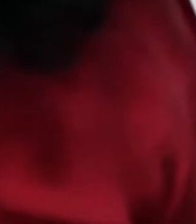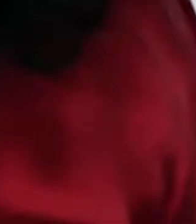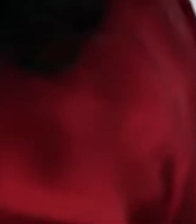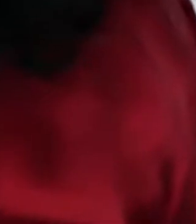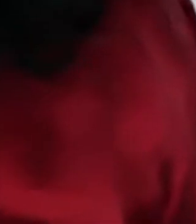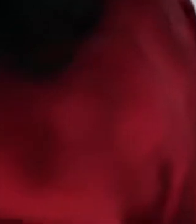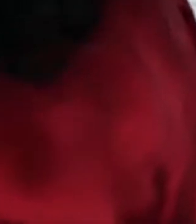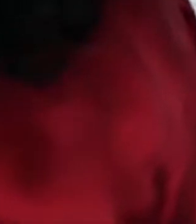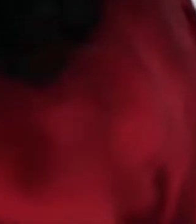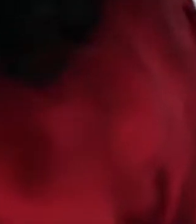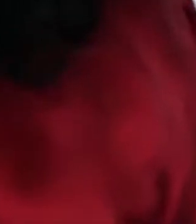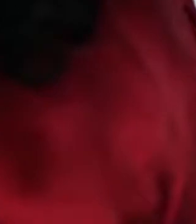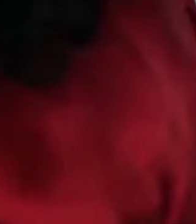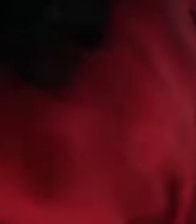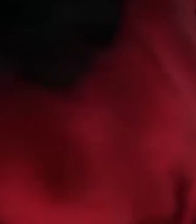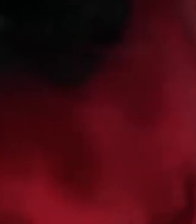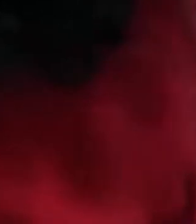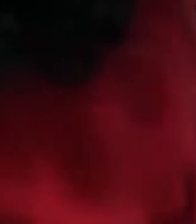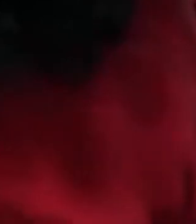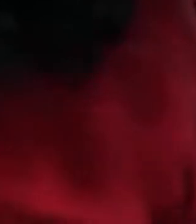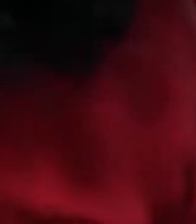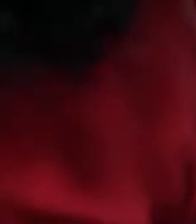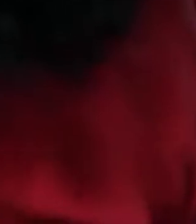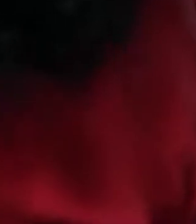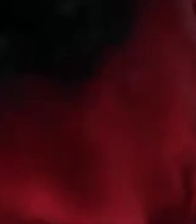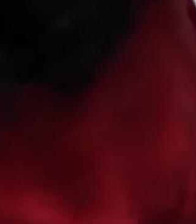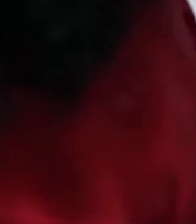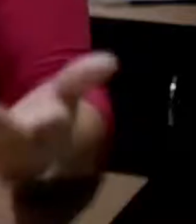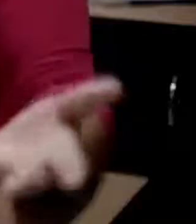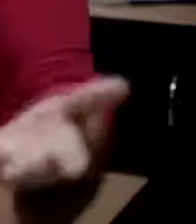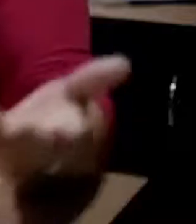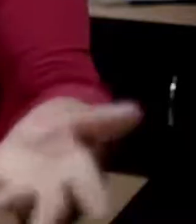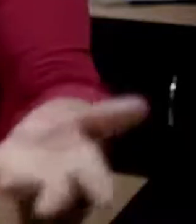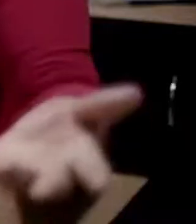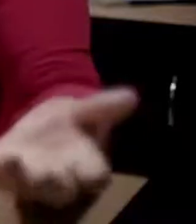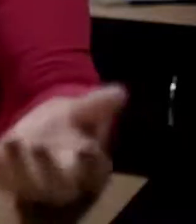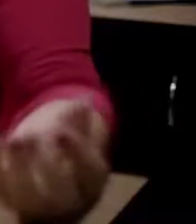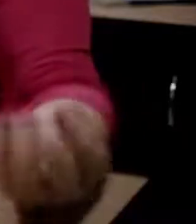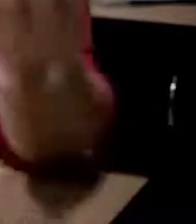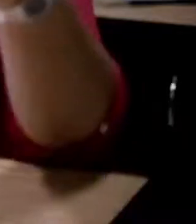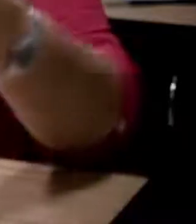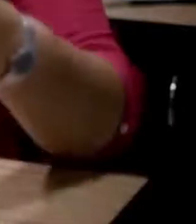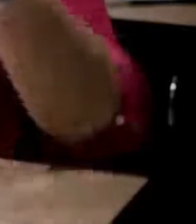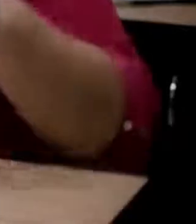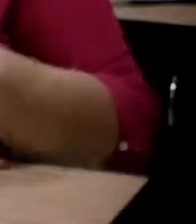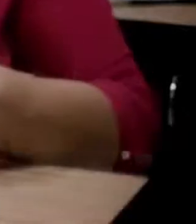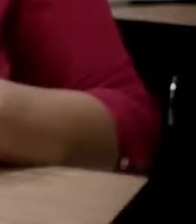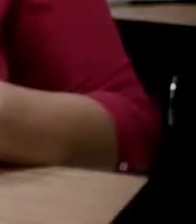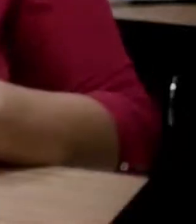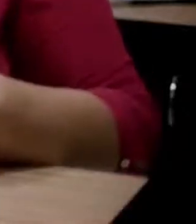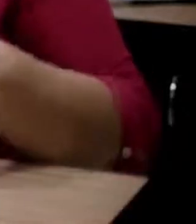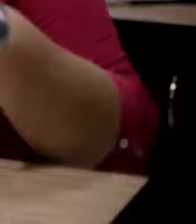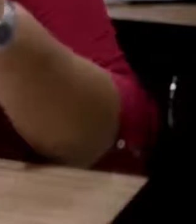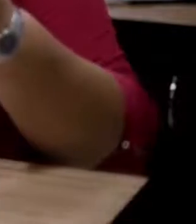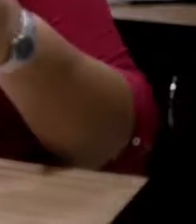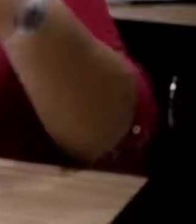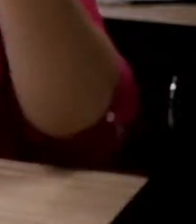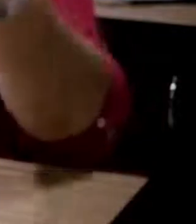eu acreditei que isso me faria não só ser alguém, como também